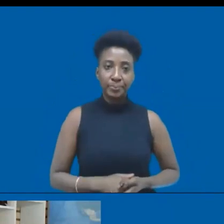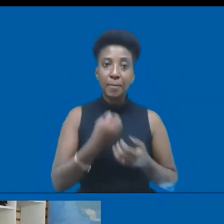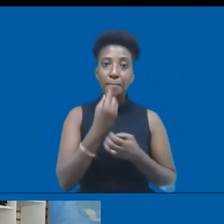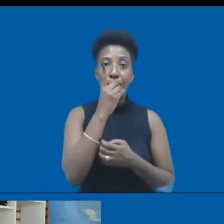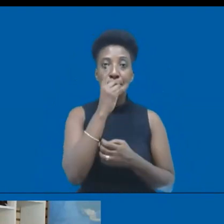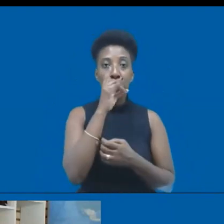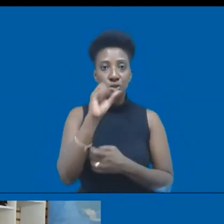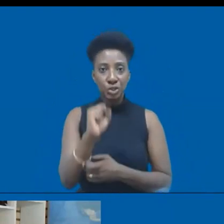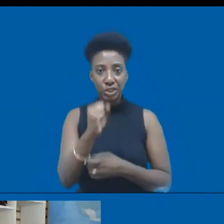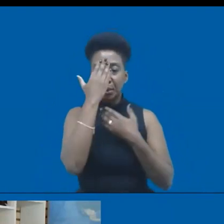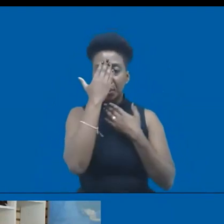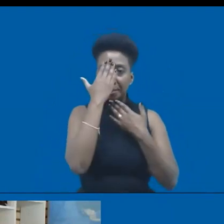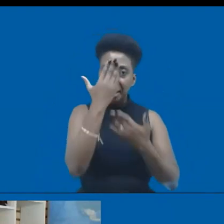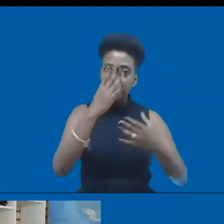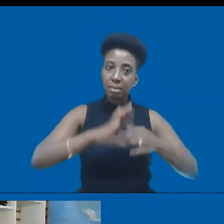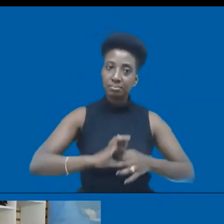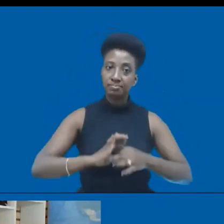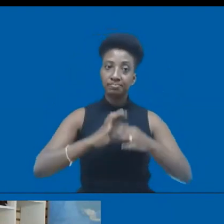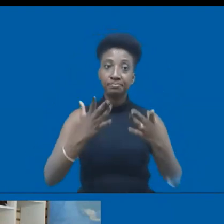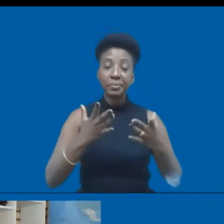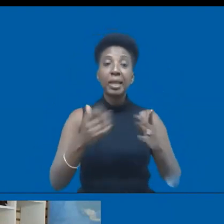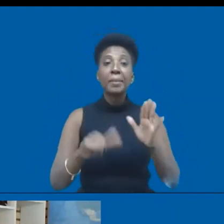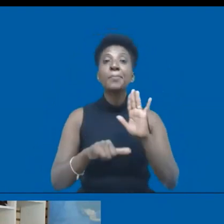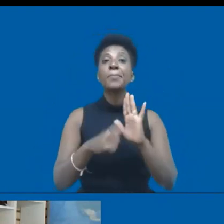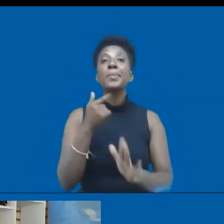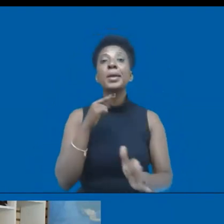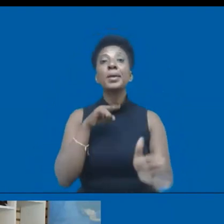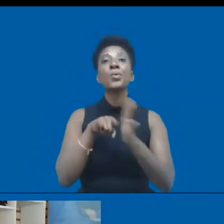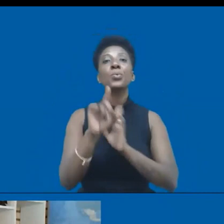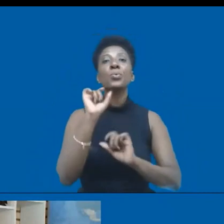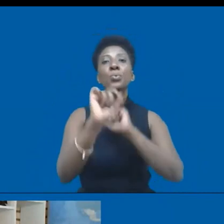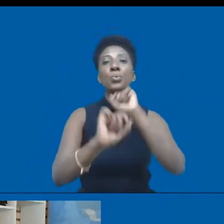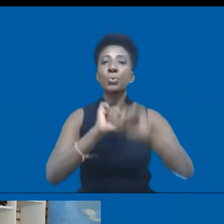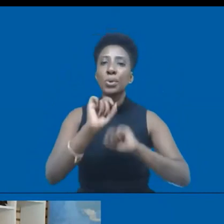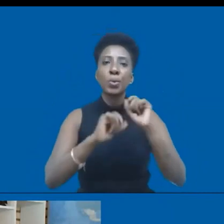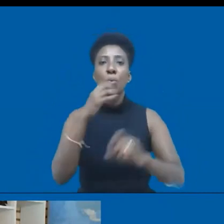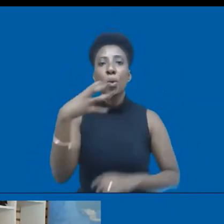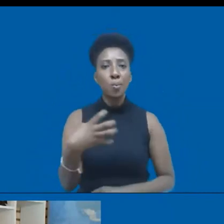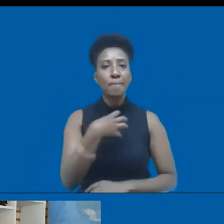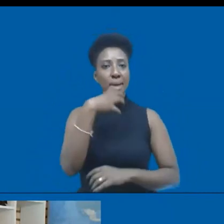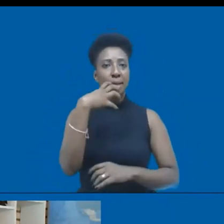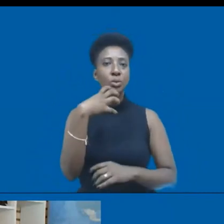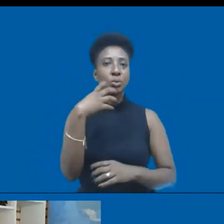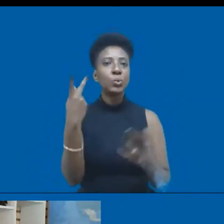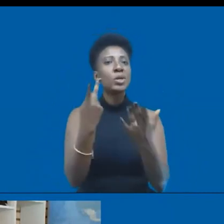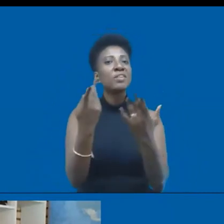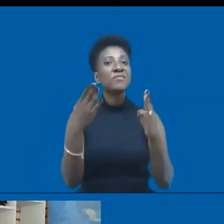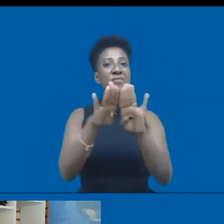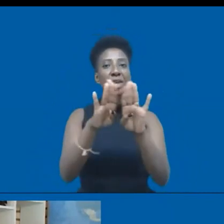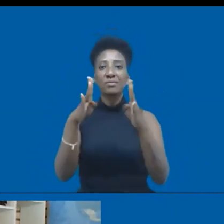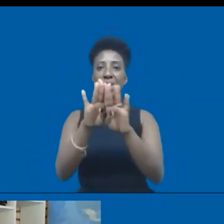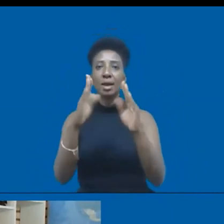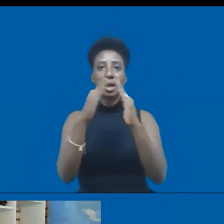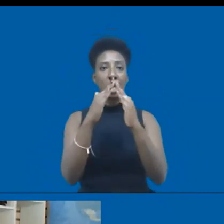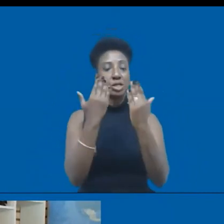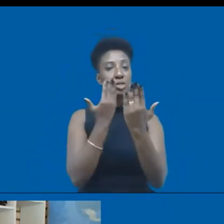muito obrigado pela sua disponibilidade. E a minha primeira pergunta é, qual tem sido o impacto do fechamento das escolas na